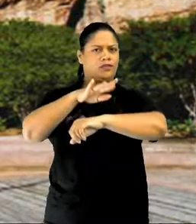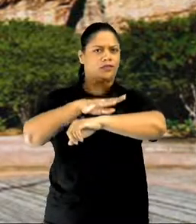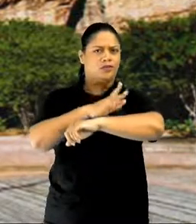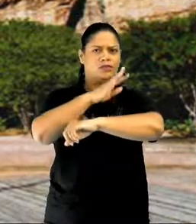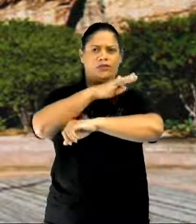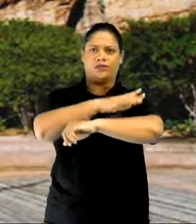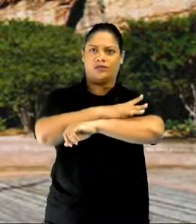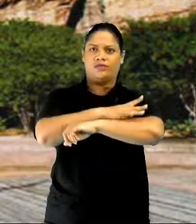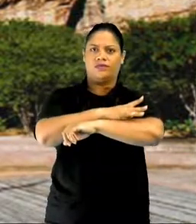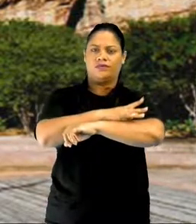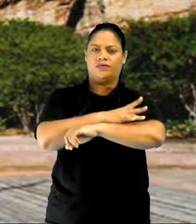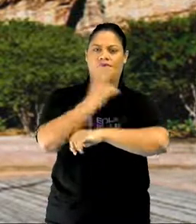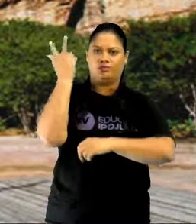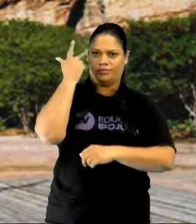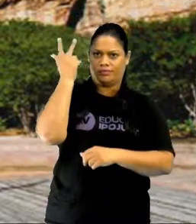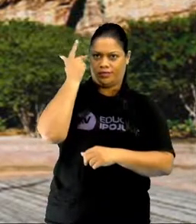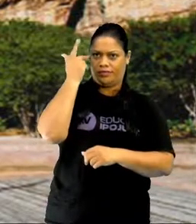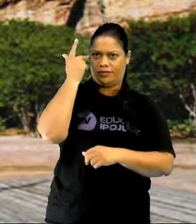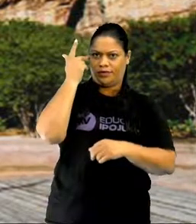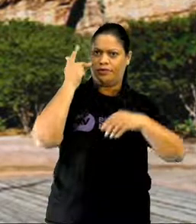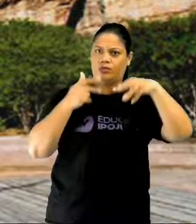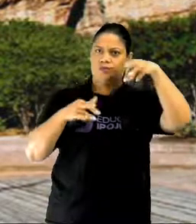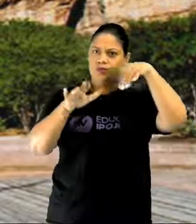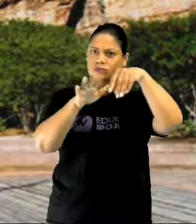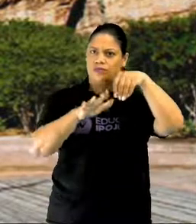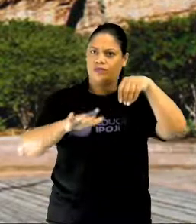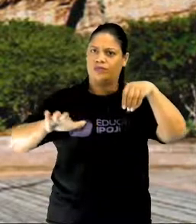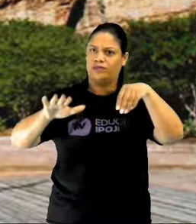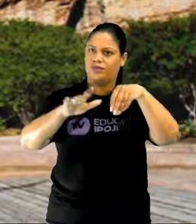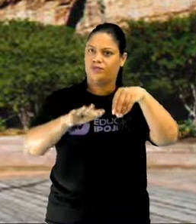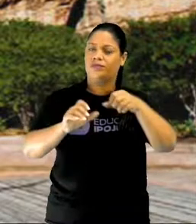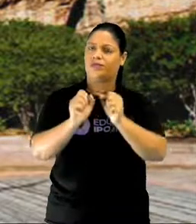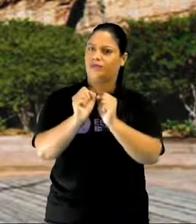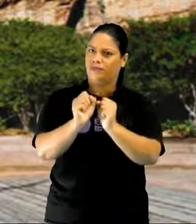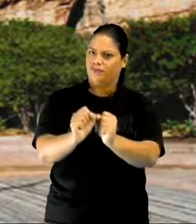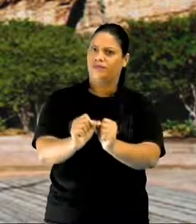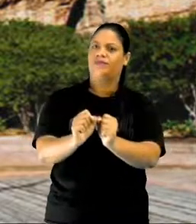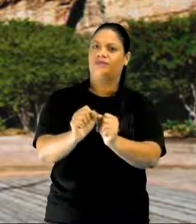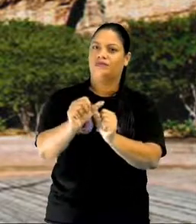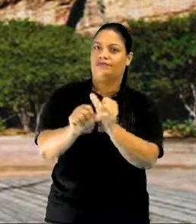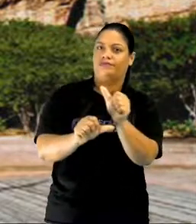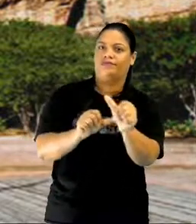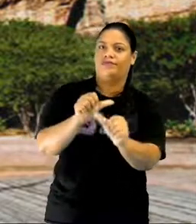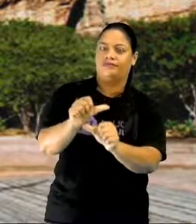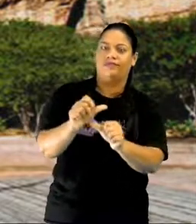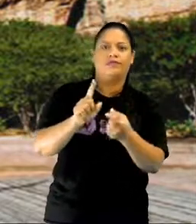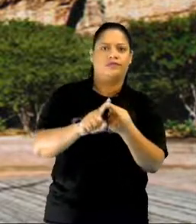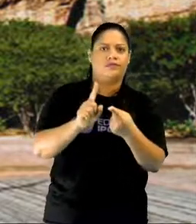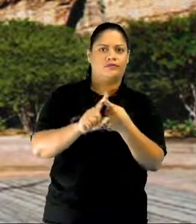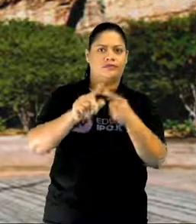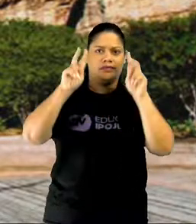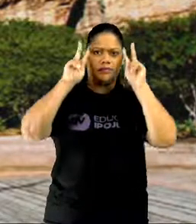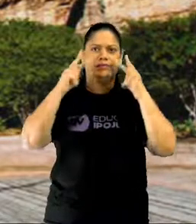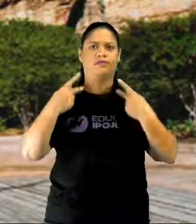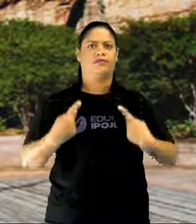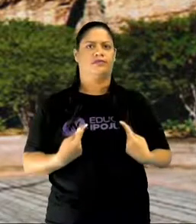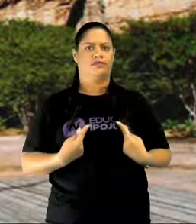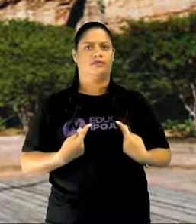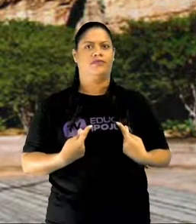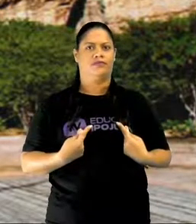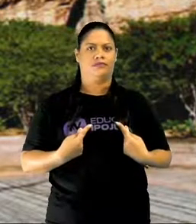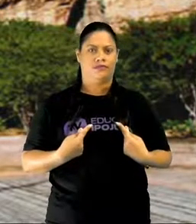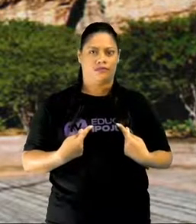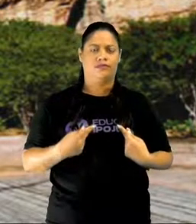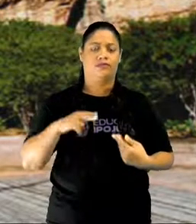é uma coisa natural, mas ela pode ser acentuada através da ação humana, quando a gente retira a